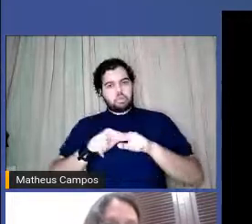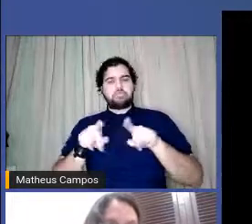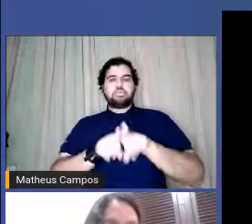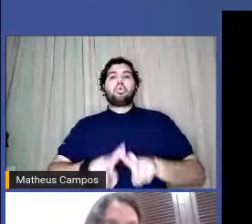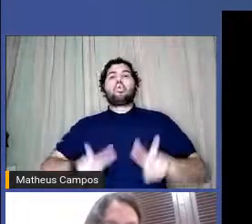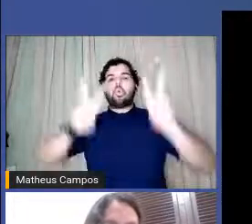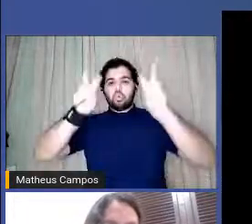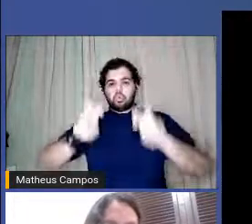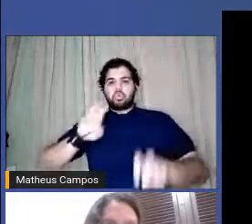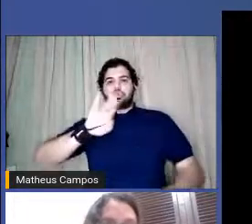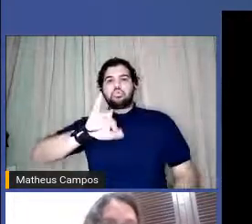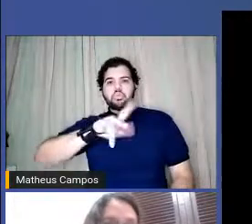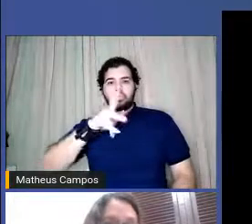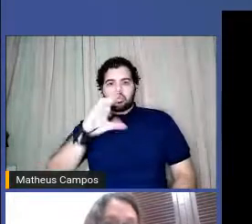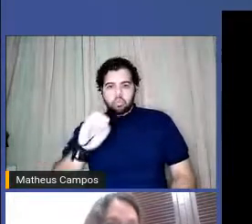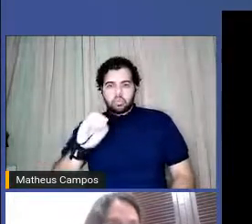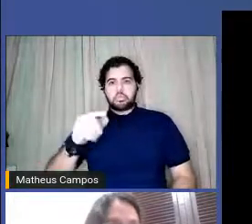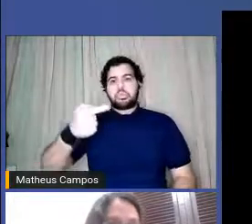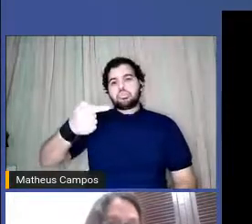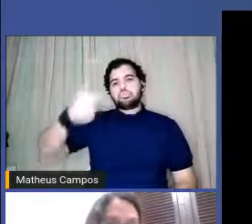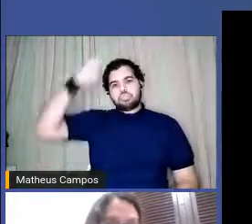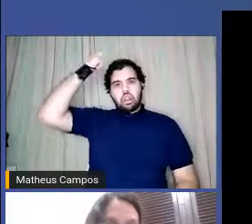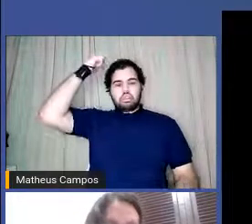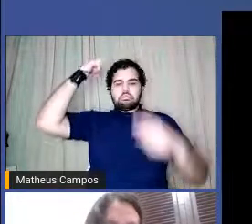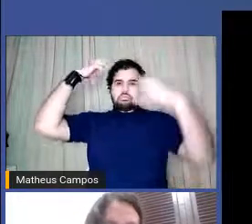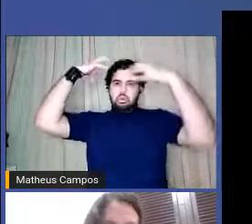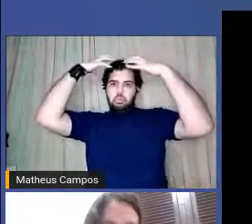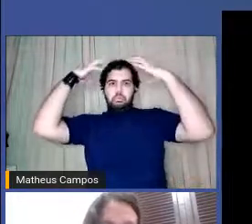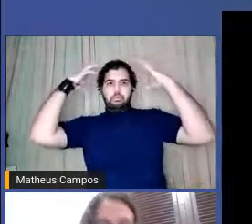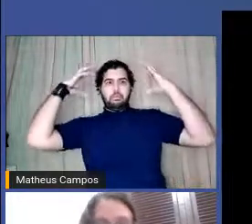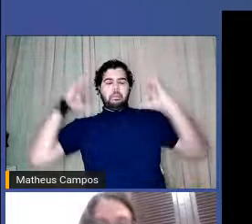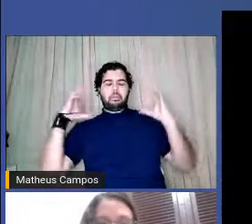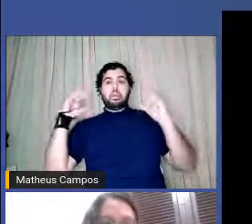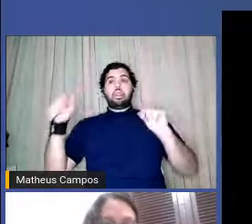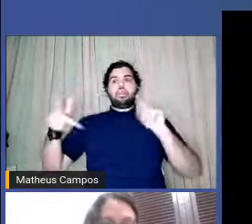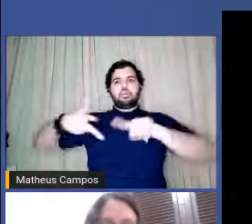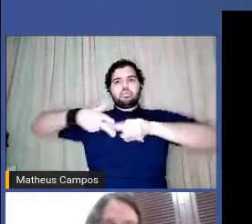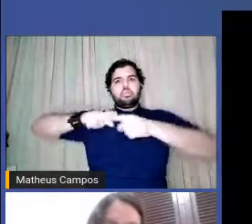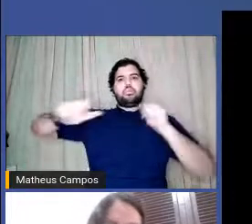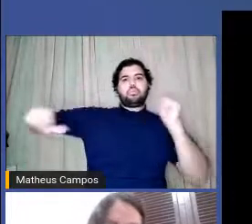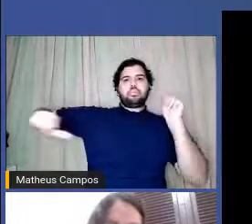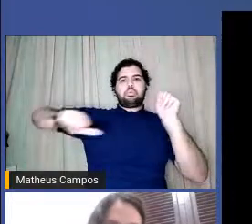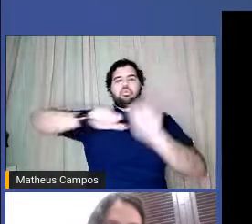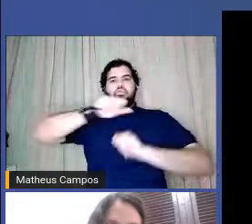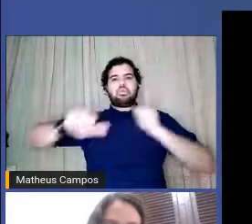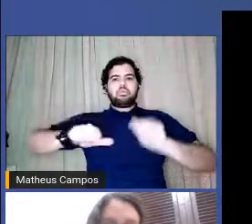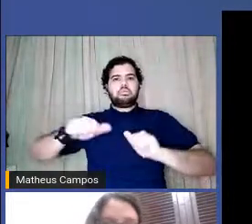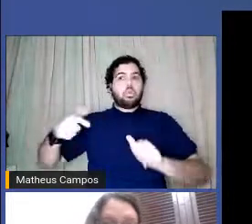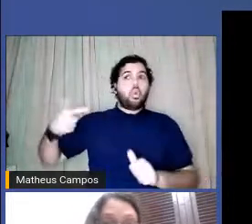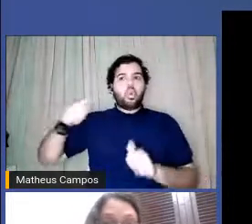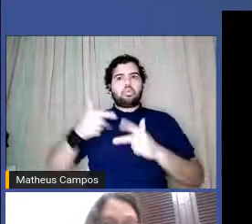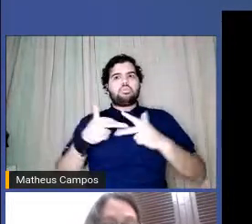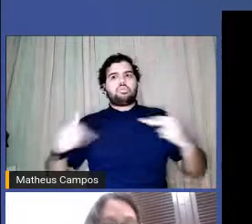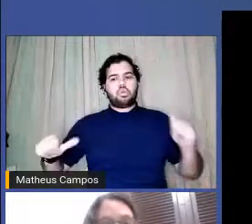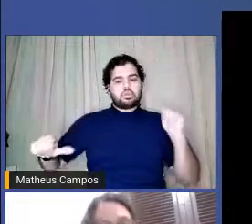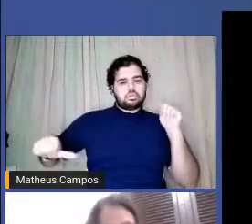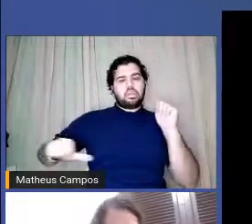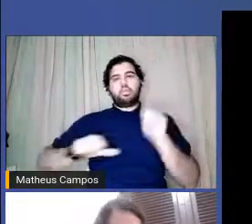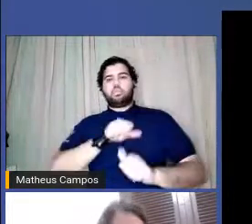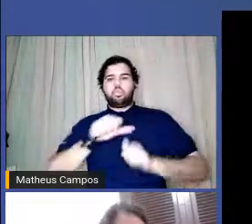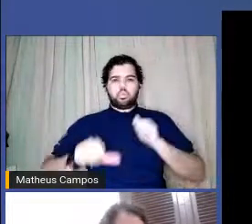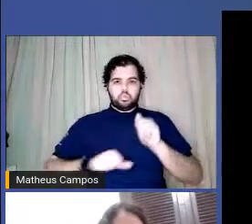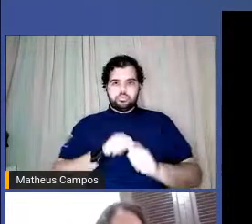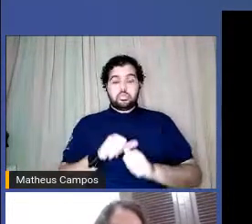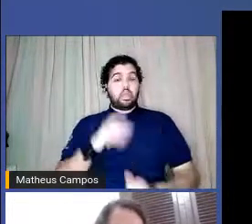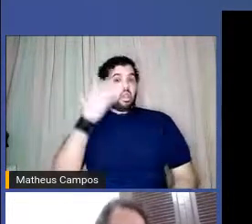Bicha de Sete Cabeças. A Sablina ressignificou o bicho. Ela fez outra coisa com ele. E eu